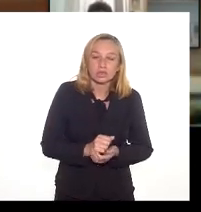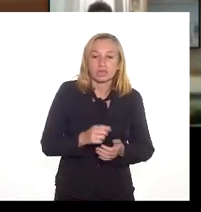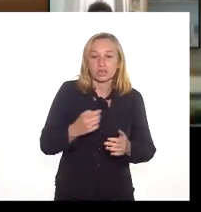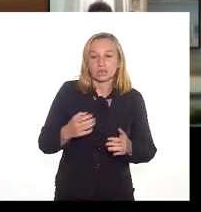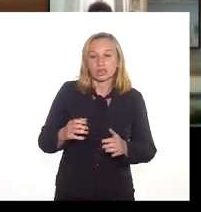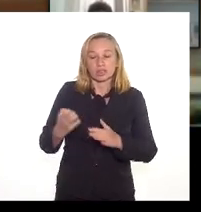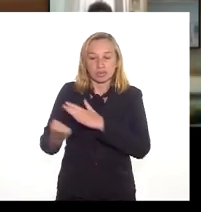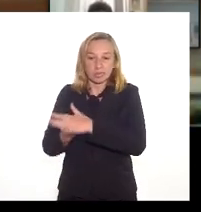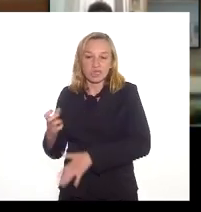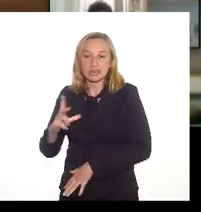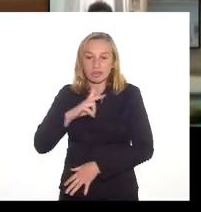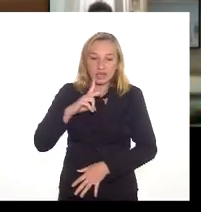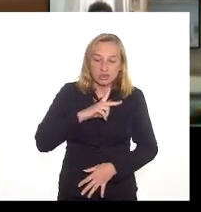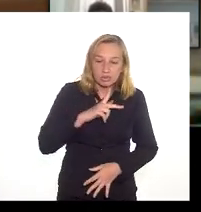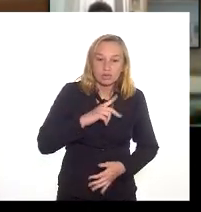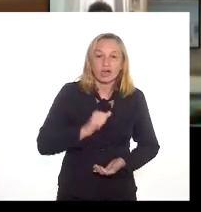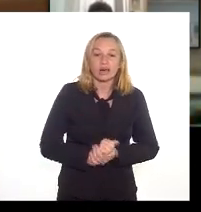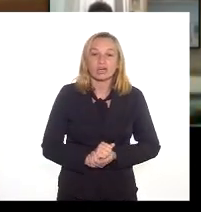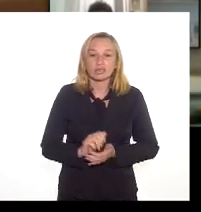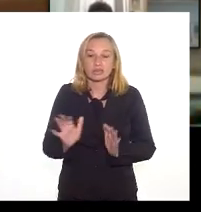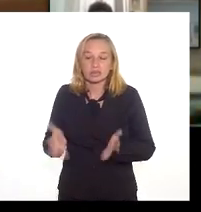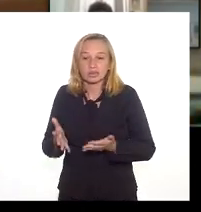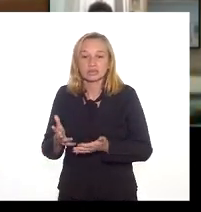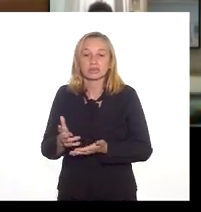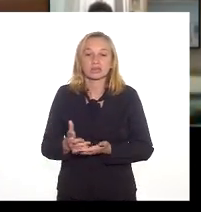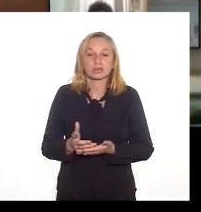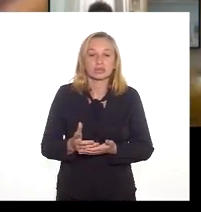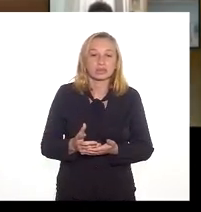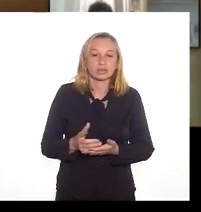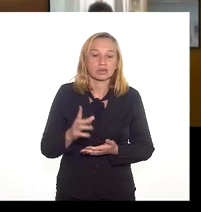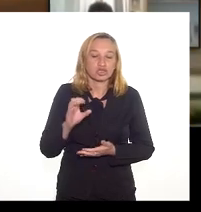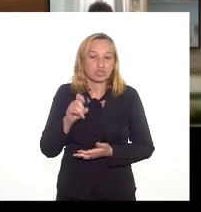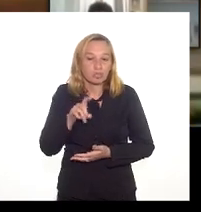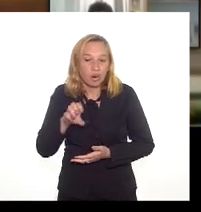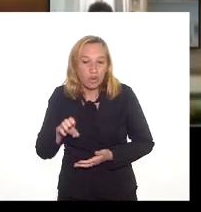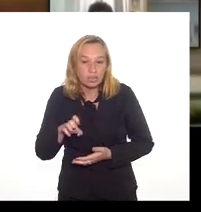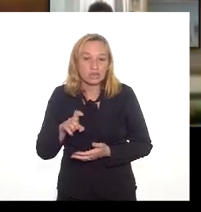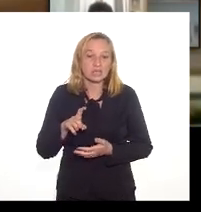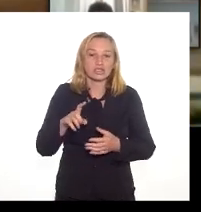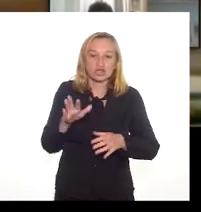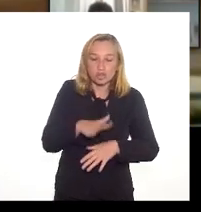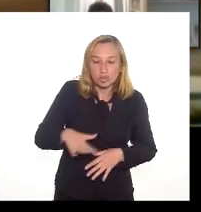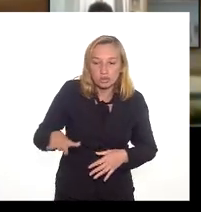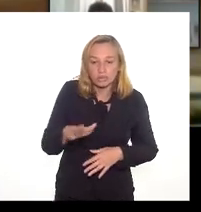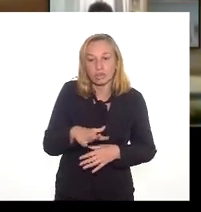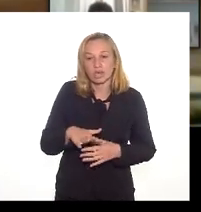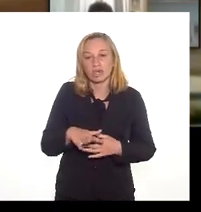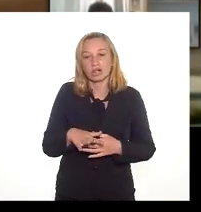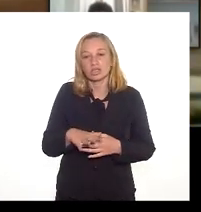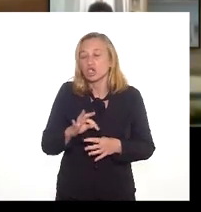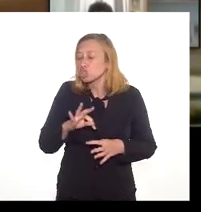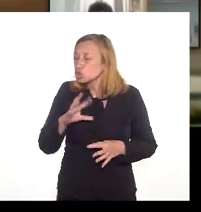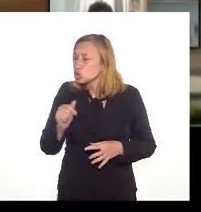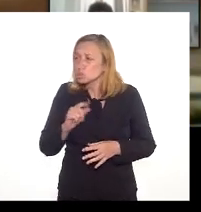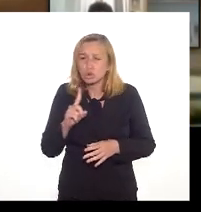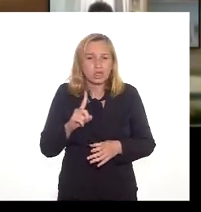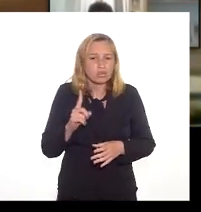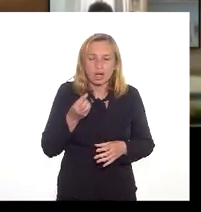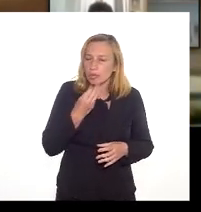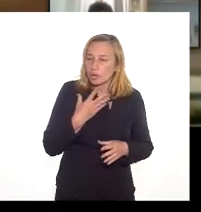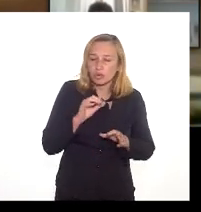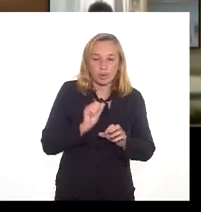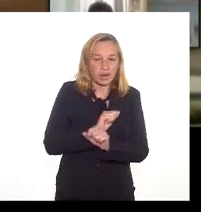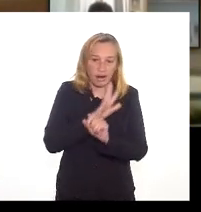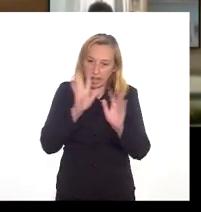exploração pela iniciativa privada de boxes e de espaços e isso tudo não está muito bem